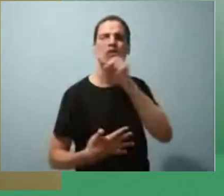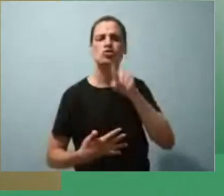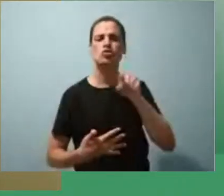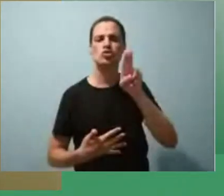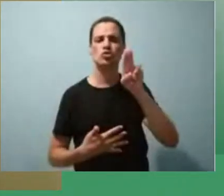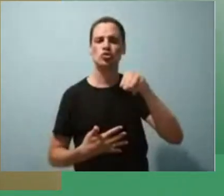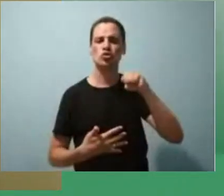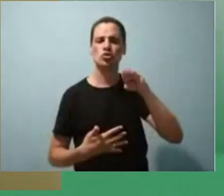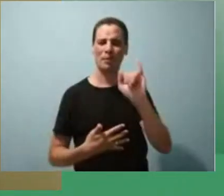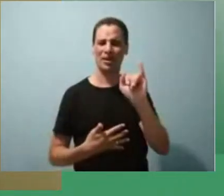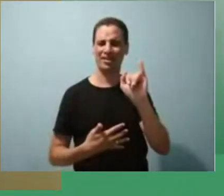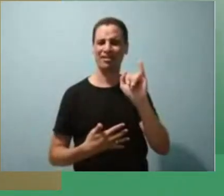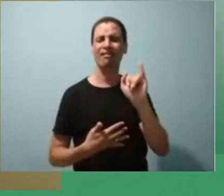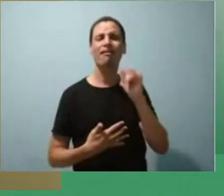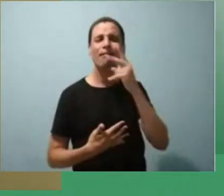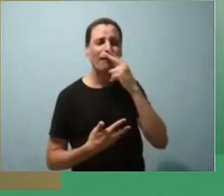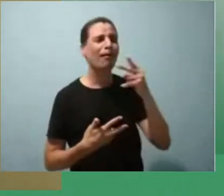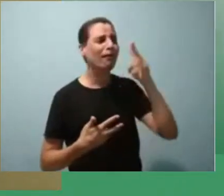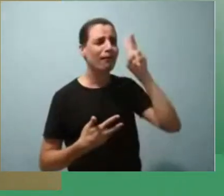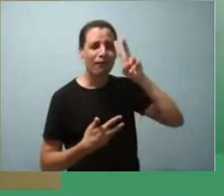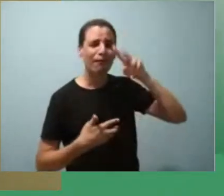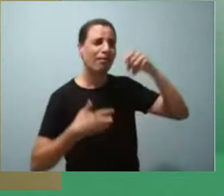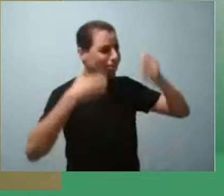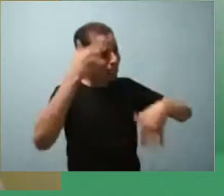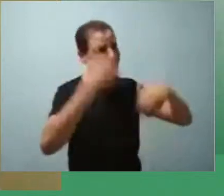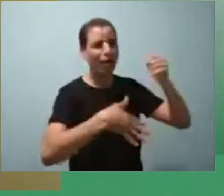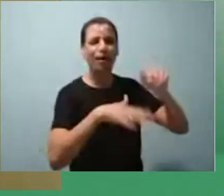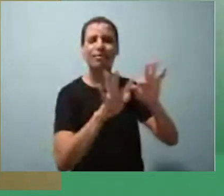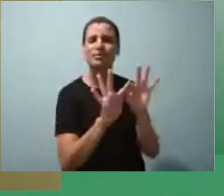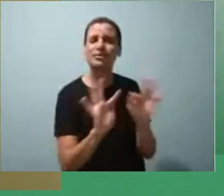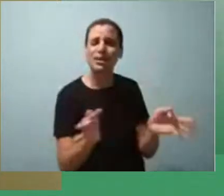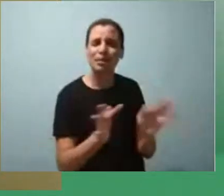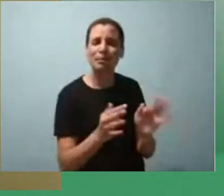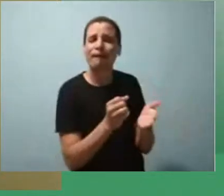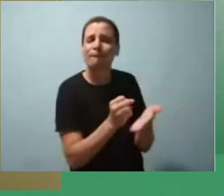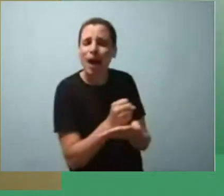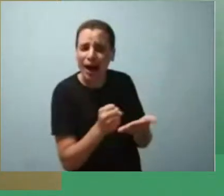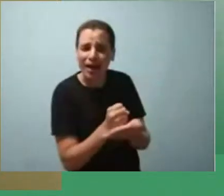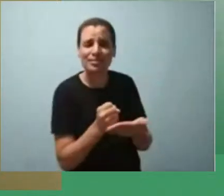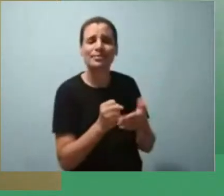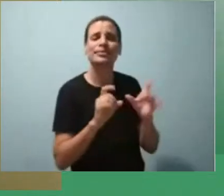muito simples e superficial, apenas com algumas festas, danças,